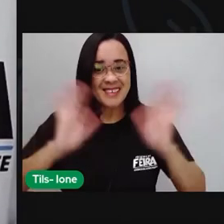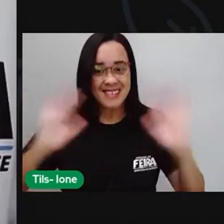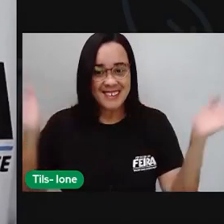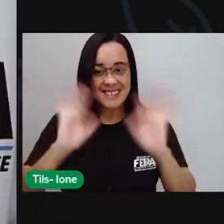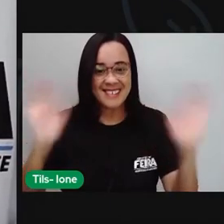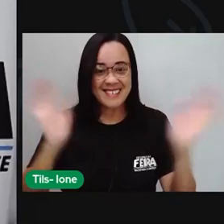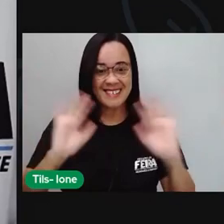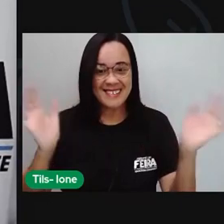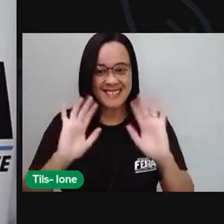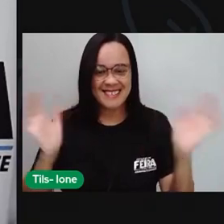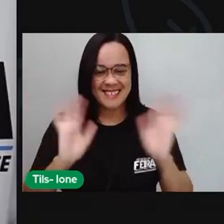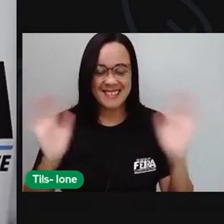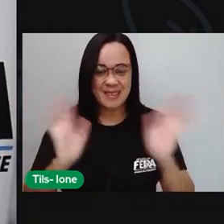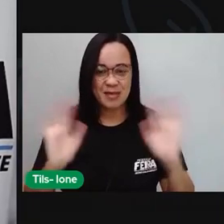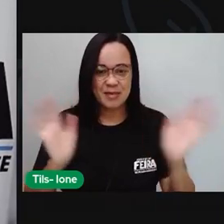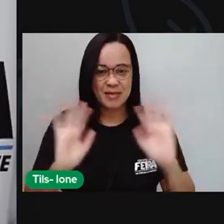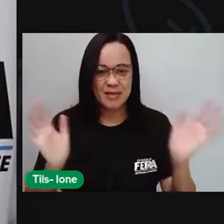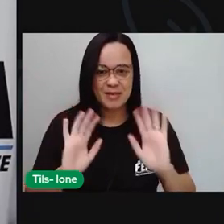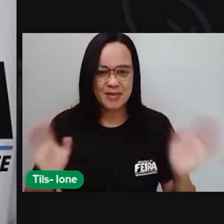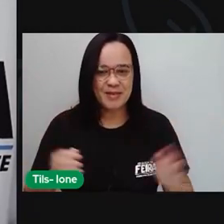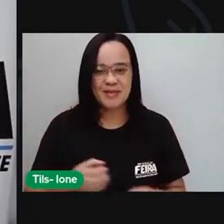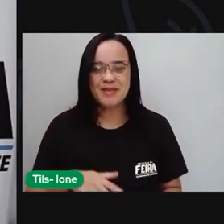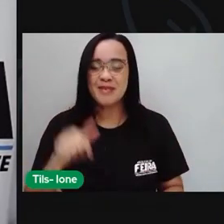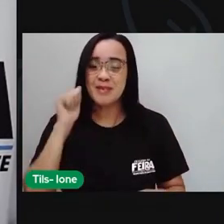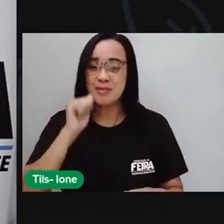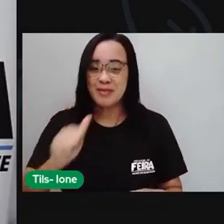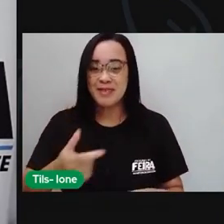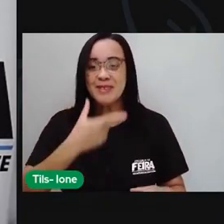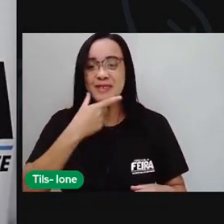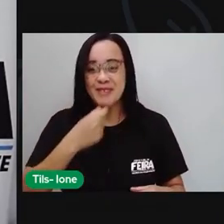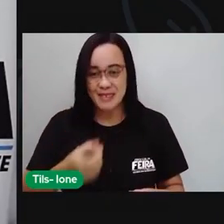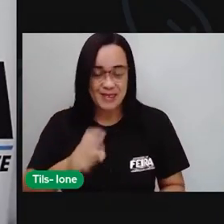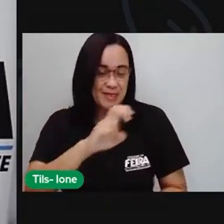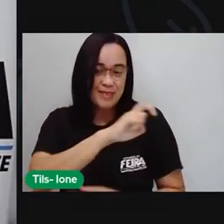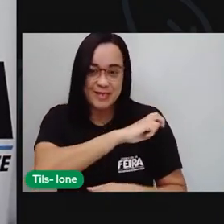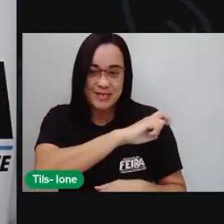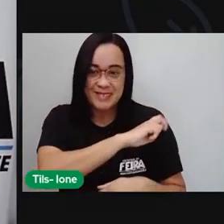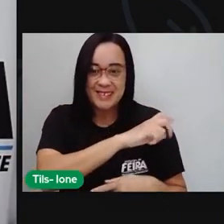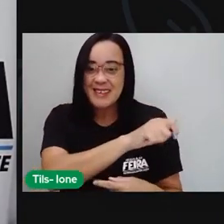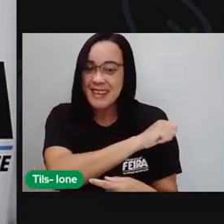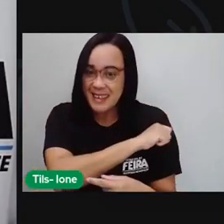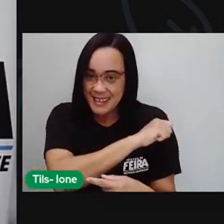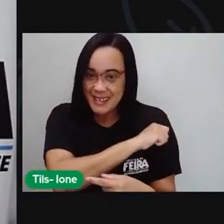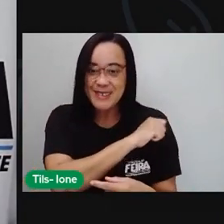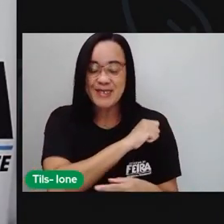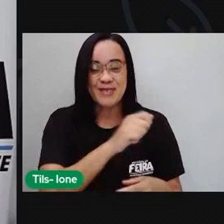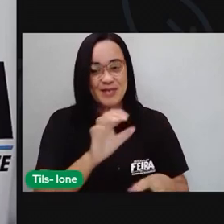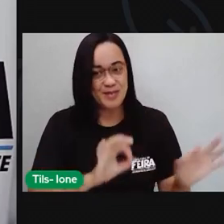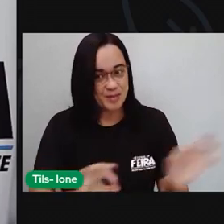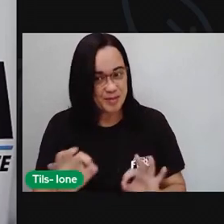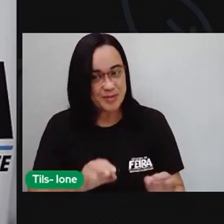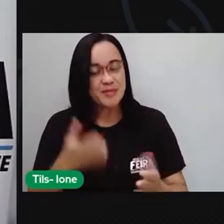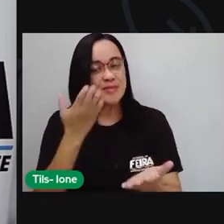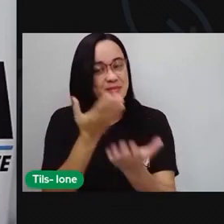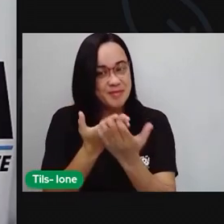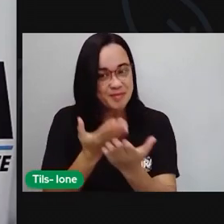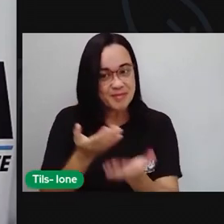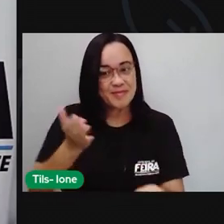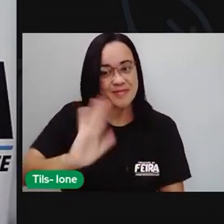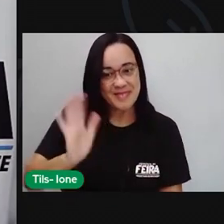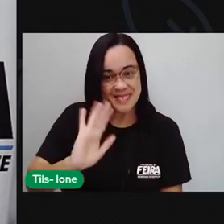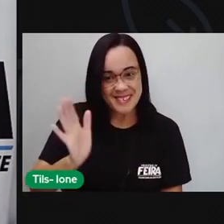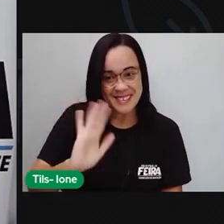Olá, meninos e meninas aí do quinto ano, estão aí preparados para mais uma videoaula,